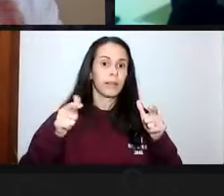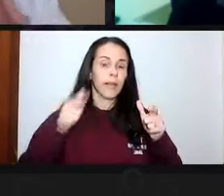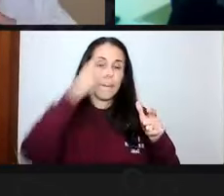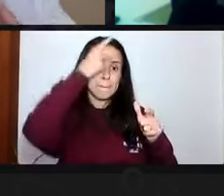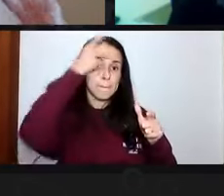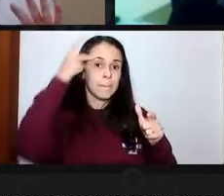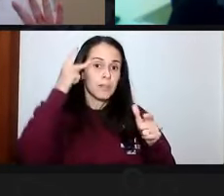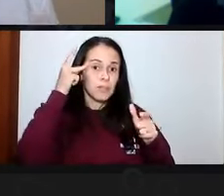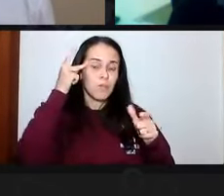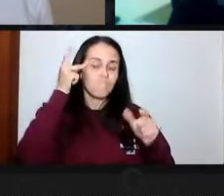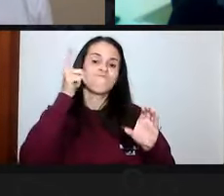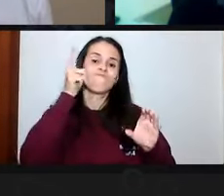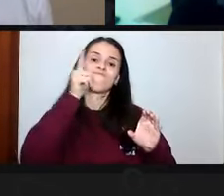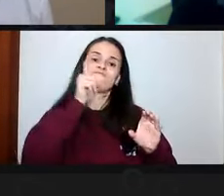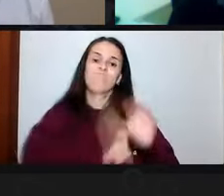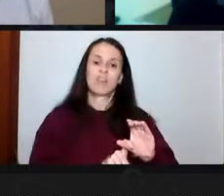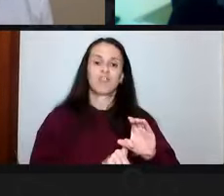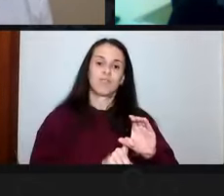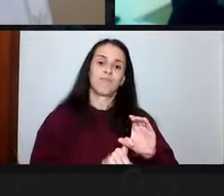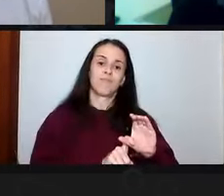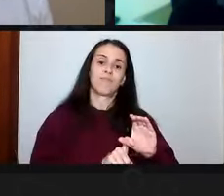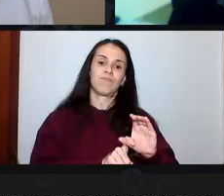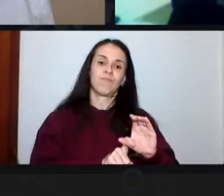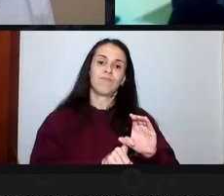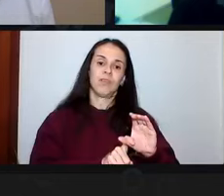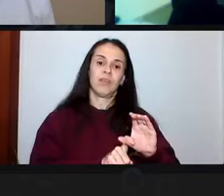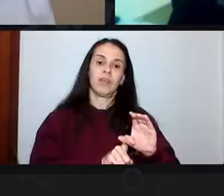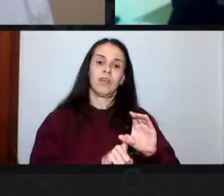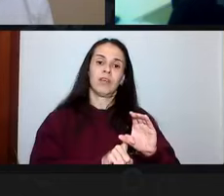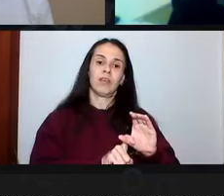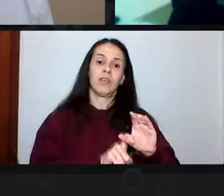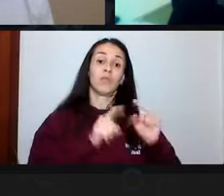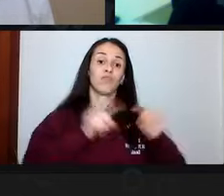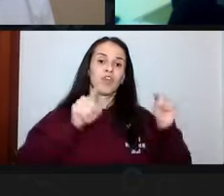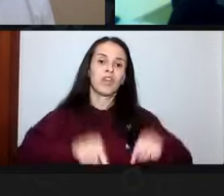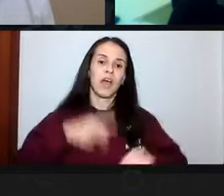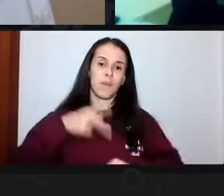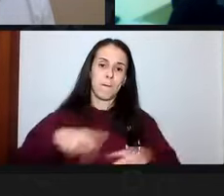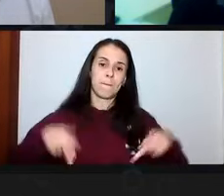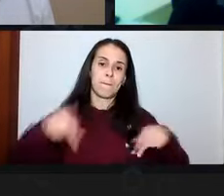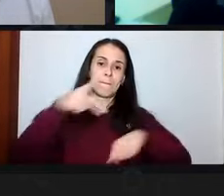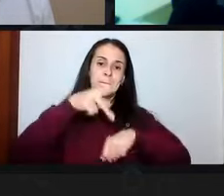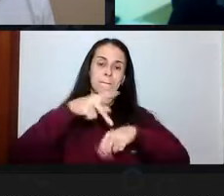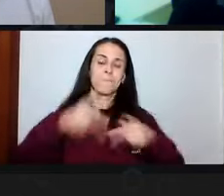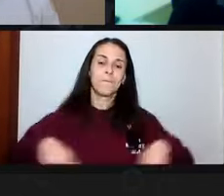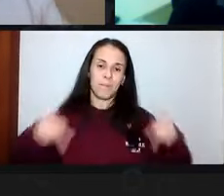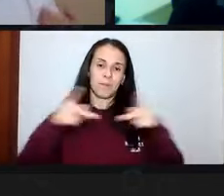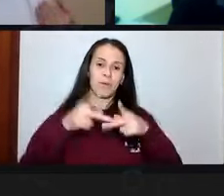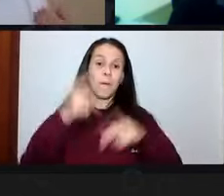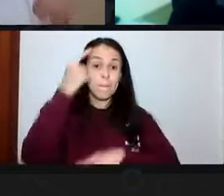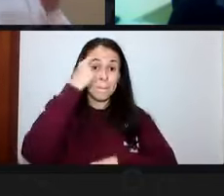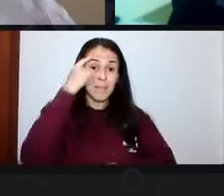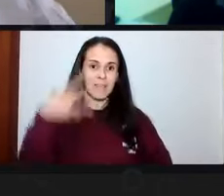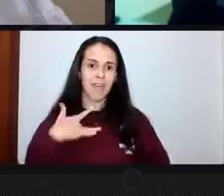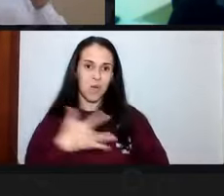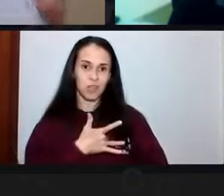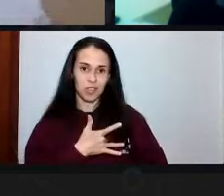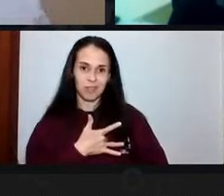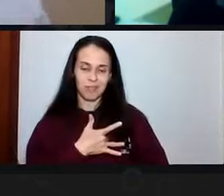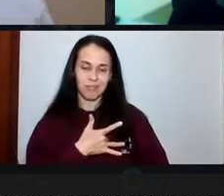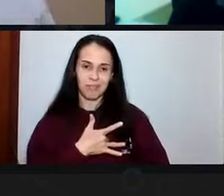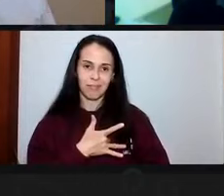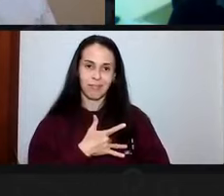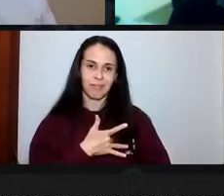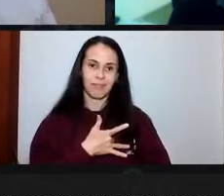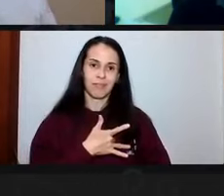saúde, só em saúde vão pensar. Depende do serviço público de saúde. Então, retiramos o